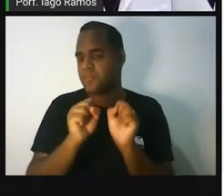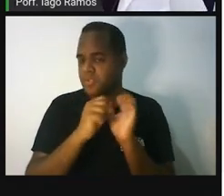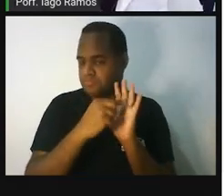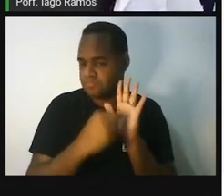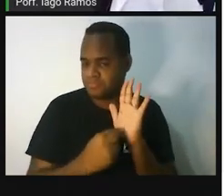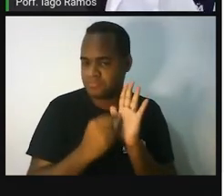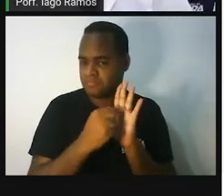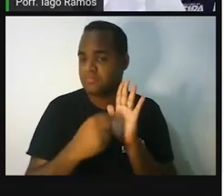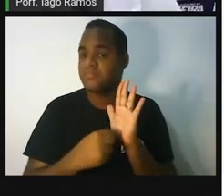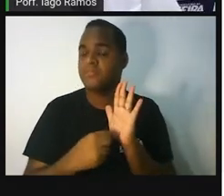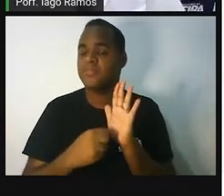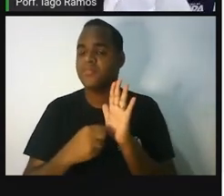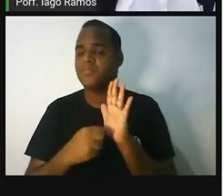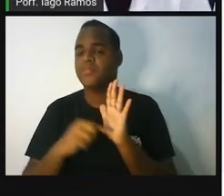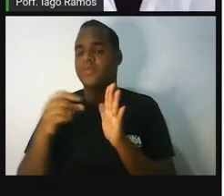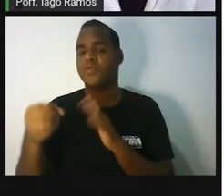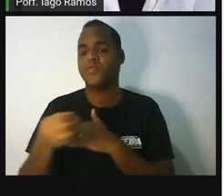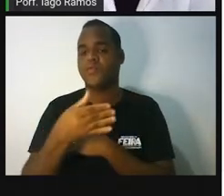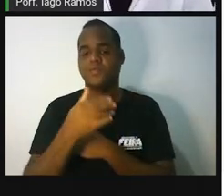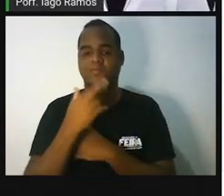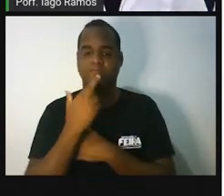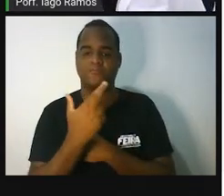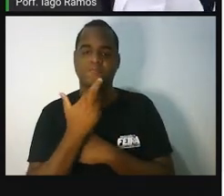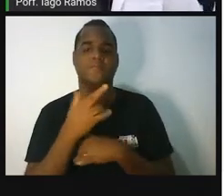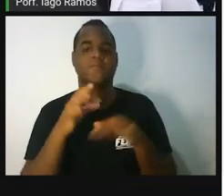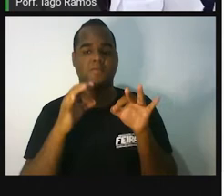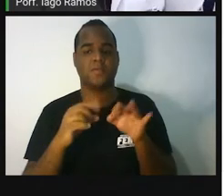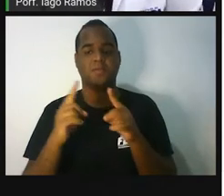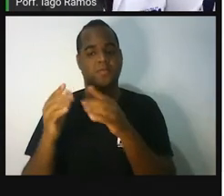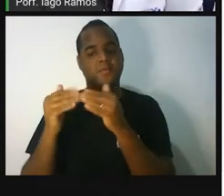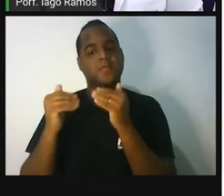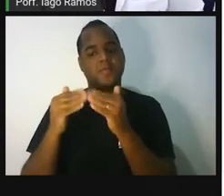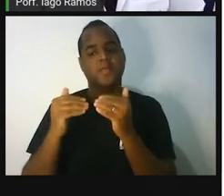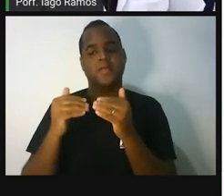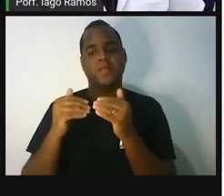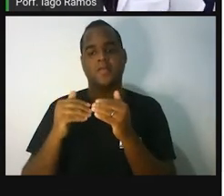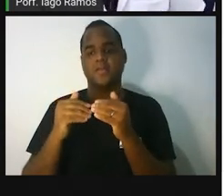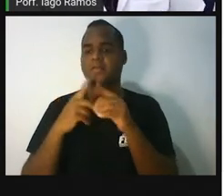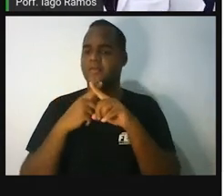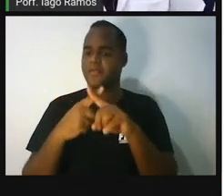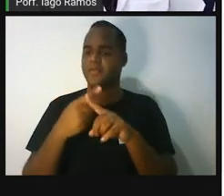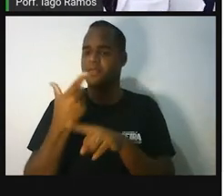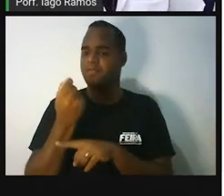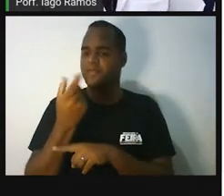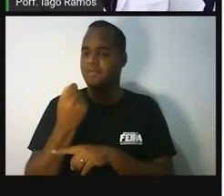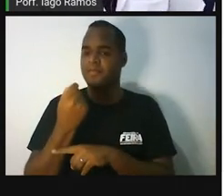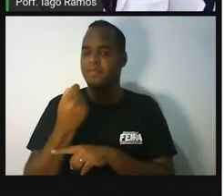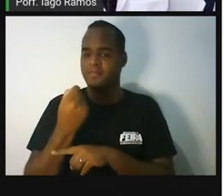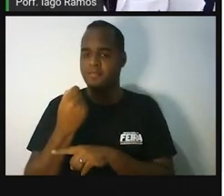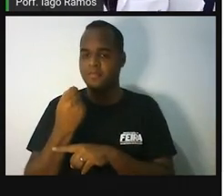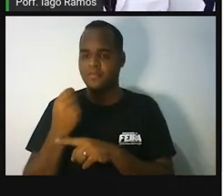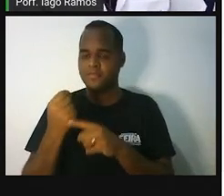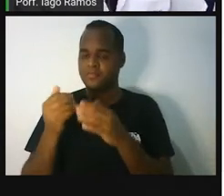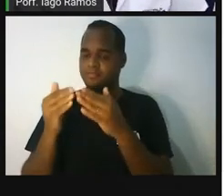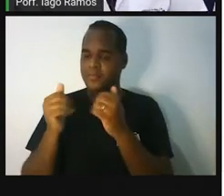Agora, ao novo resultado, peça para que multiplique por 20. Então, a pessoa vai pegar aqui,